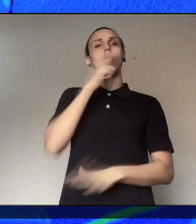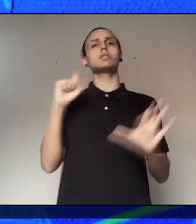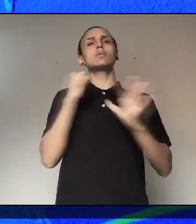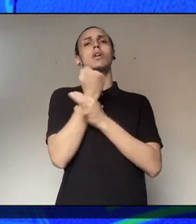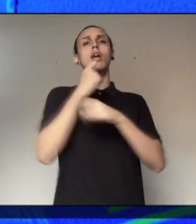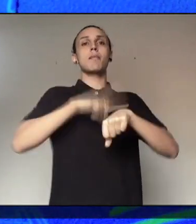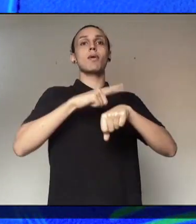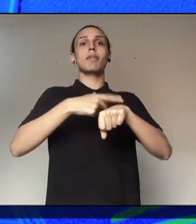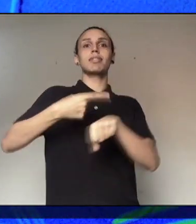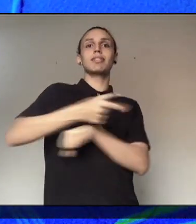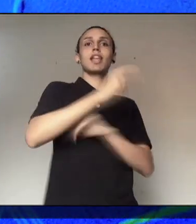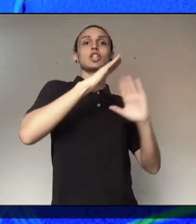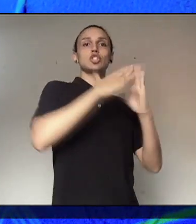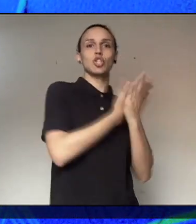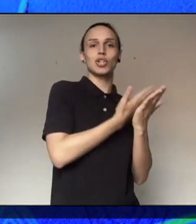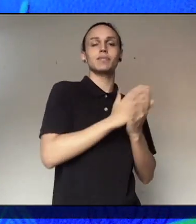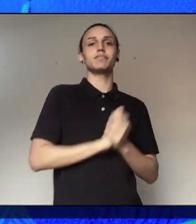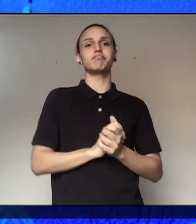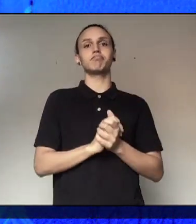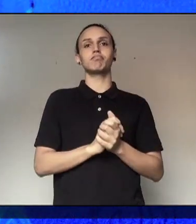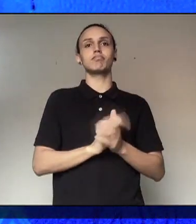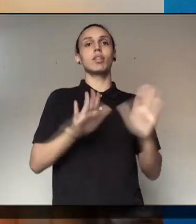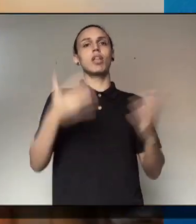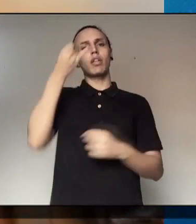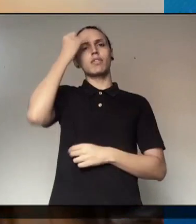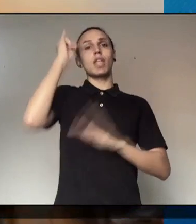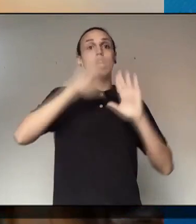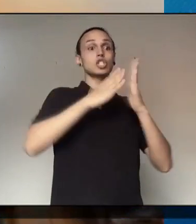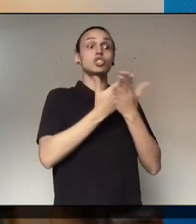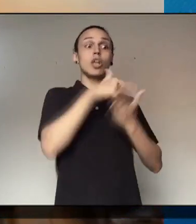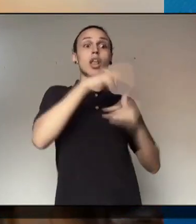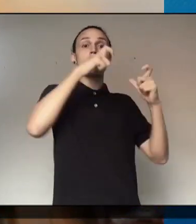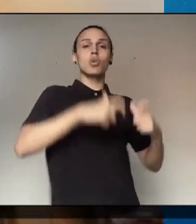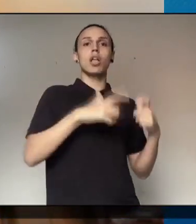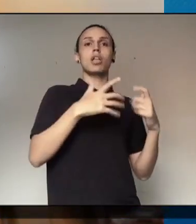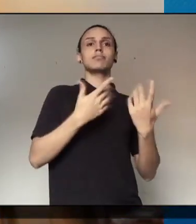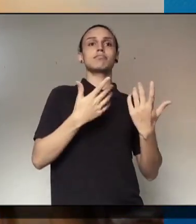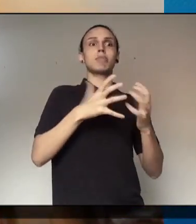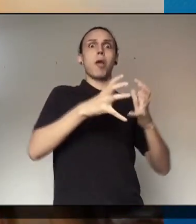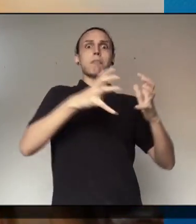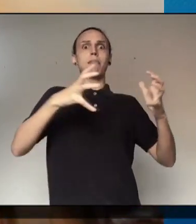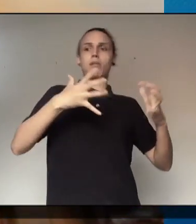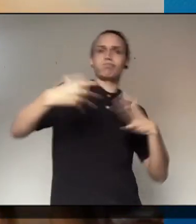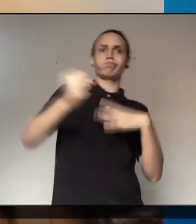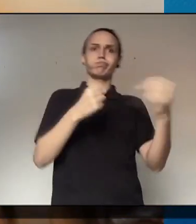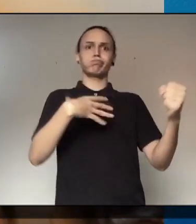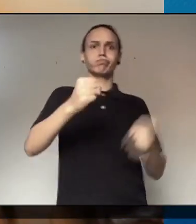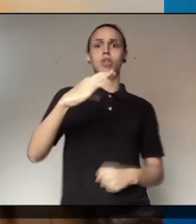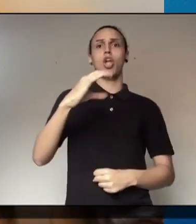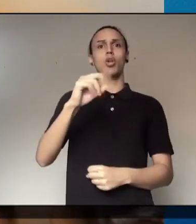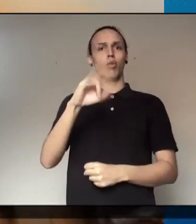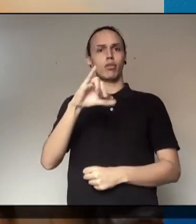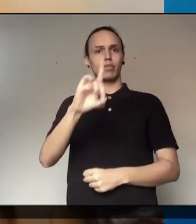possam ter mais segurança, inclusive, nesse deslocamento e, com isso, fazer com que as escolas não sejam, então, um ambiente de